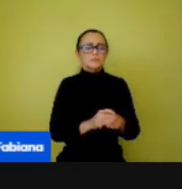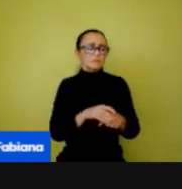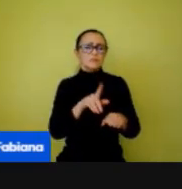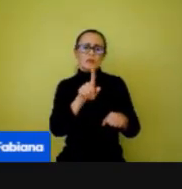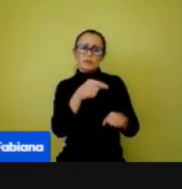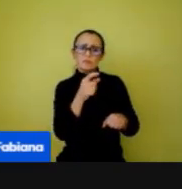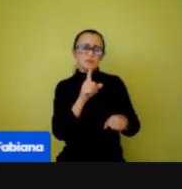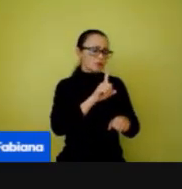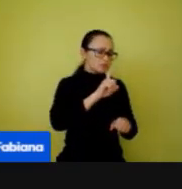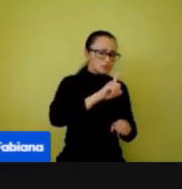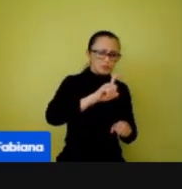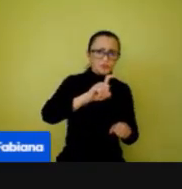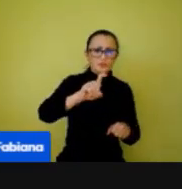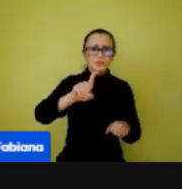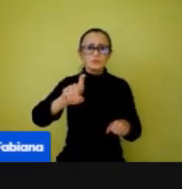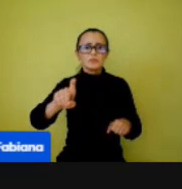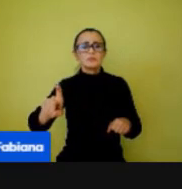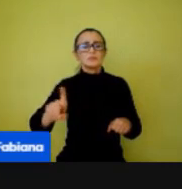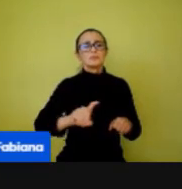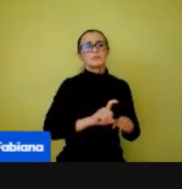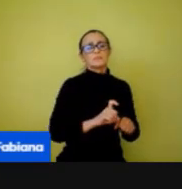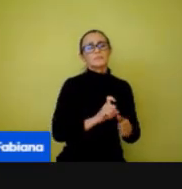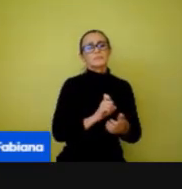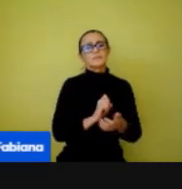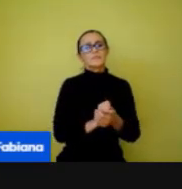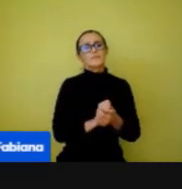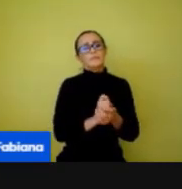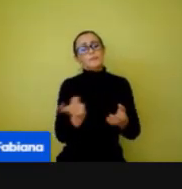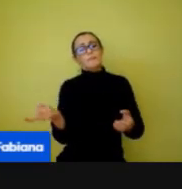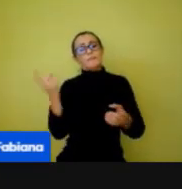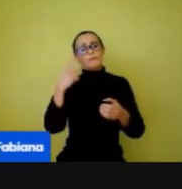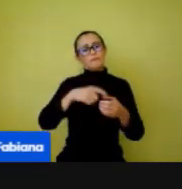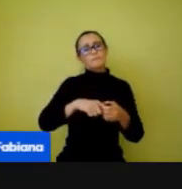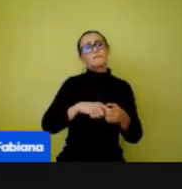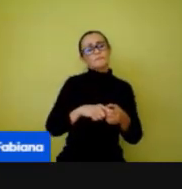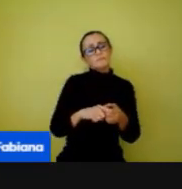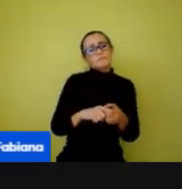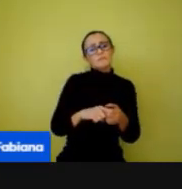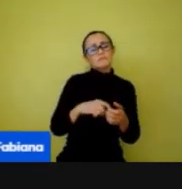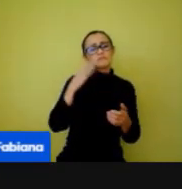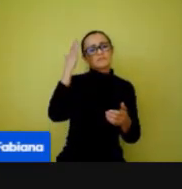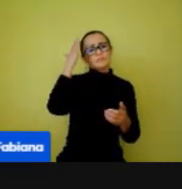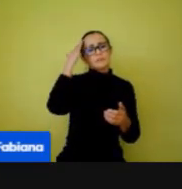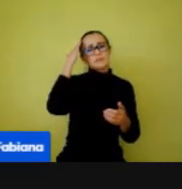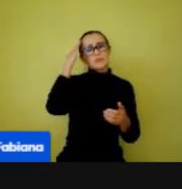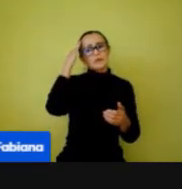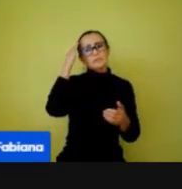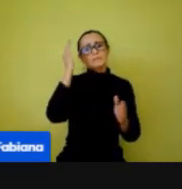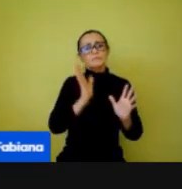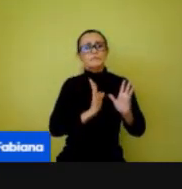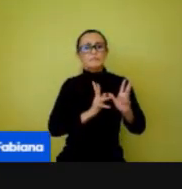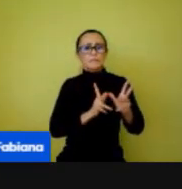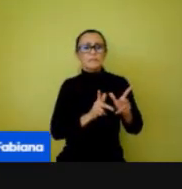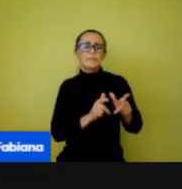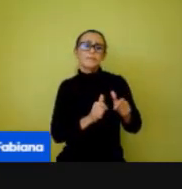canto, ou leva com você. E a hora que você voltar, você já sabe que aquele material está higienizado.